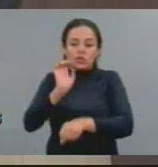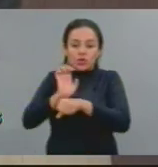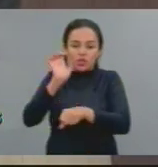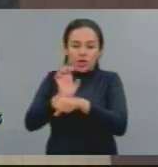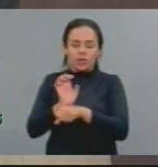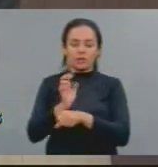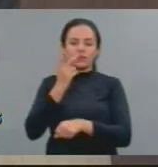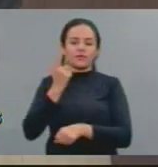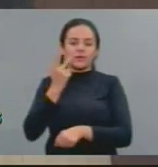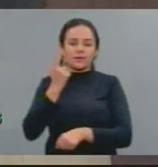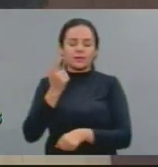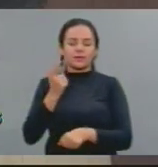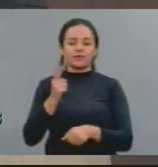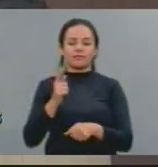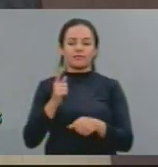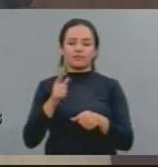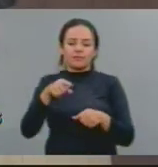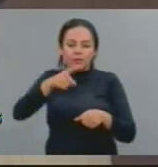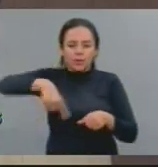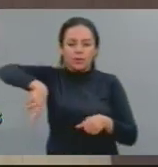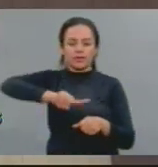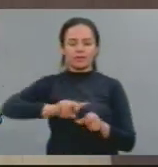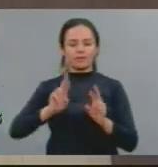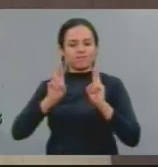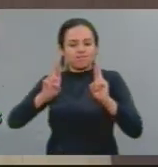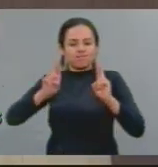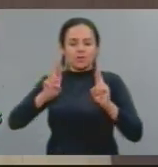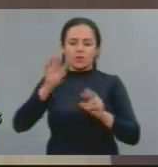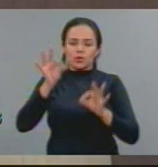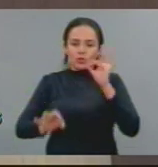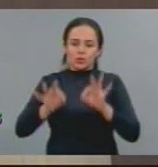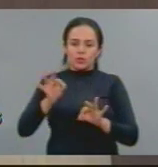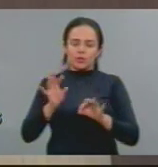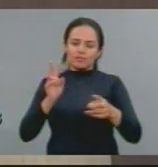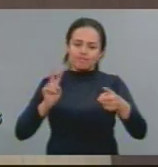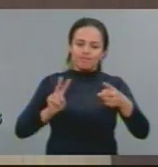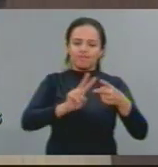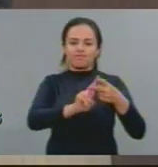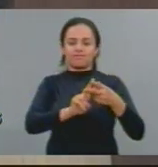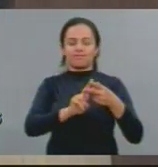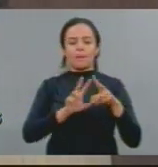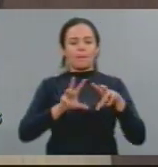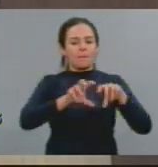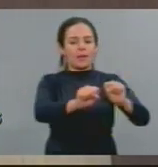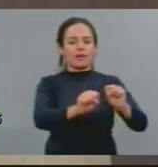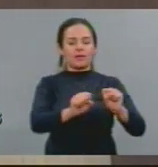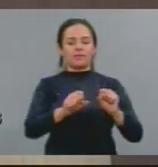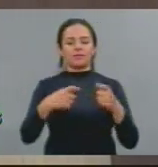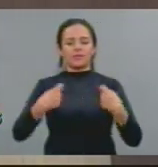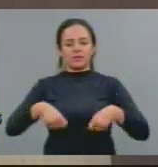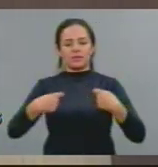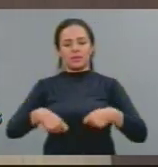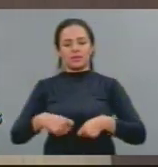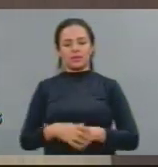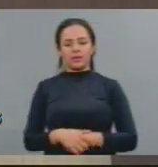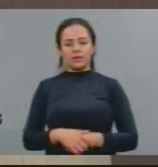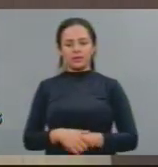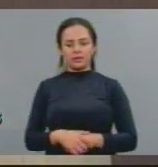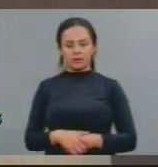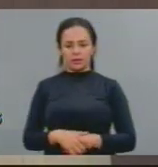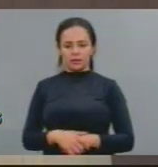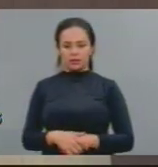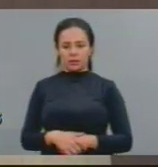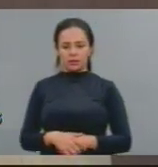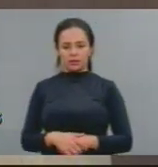que eu espero, finalizo, deputado. tem mais três minutos para a V. Exª. Eu finalizo. Deputado, eu lhe agradeço. agradeço. pergunto a participar do vosso discurso.